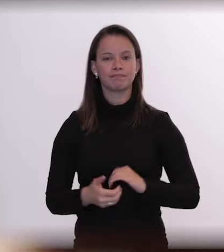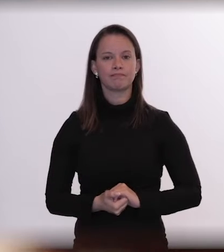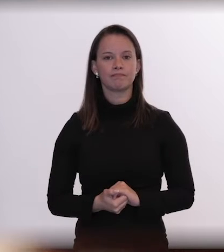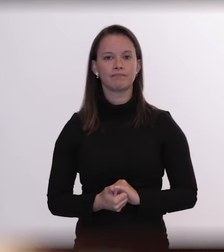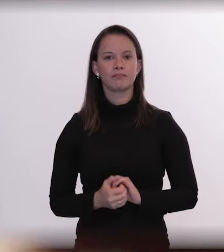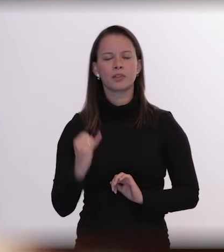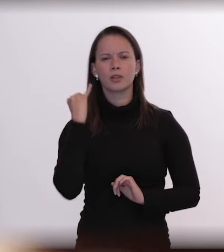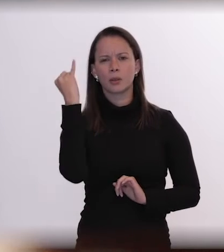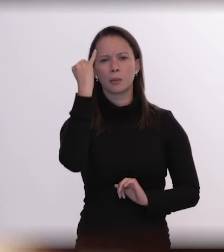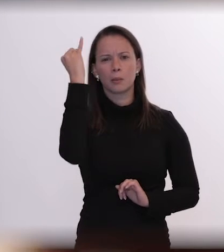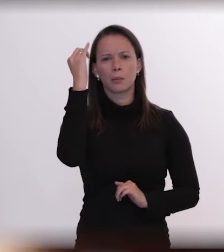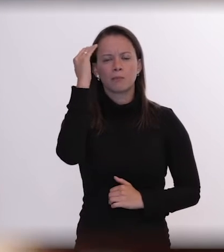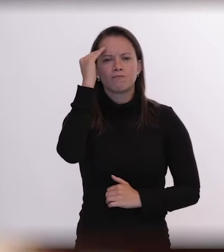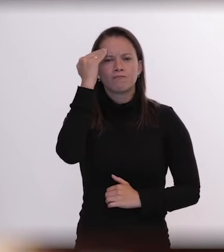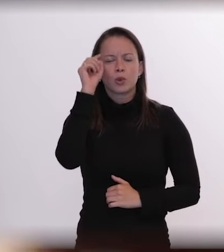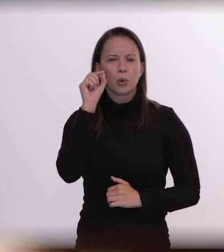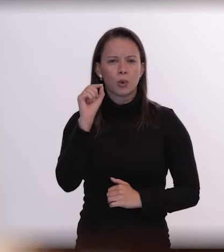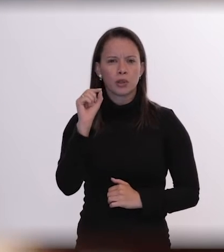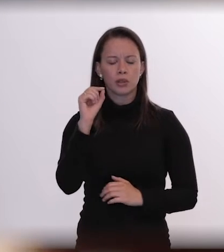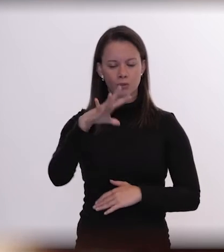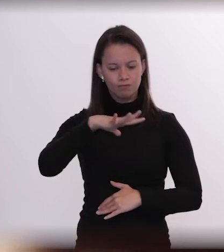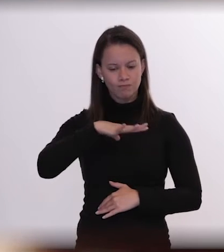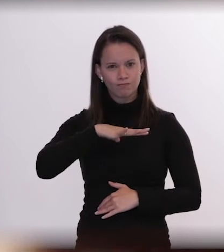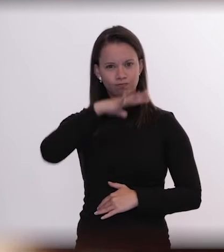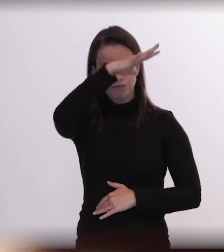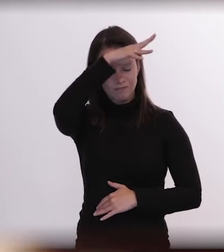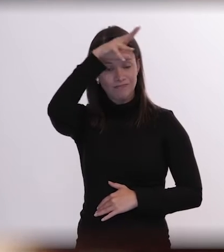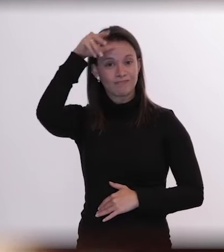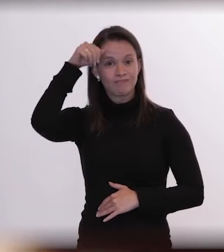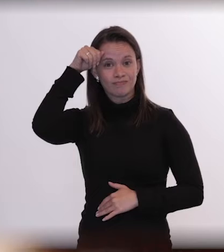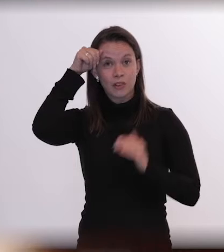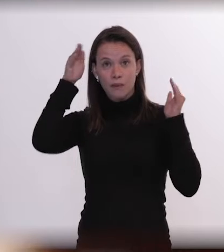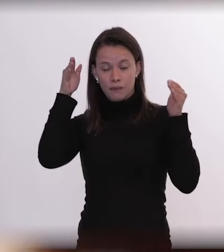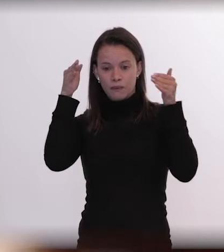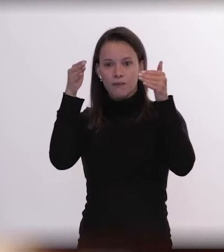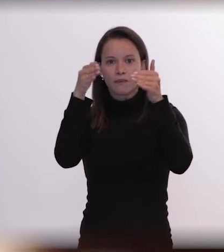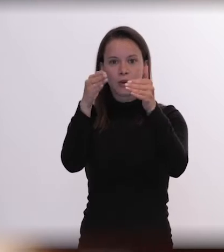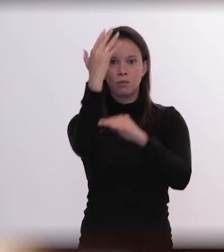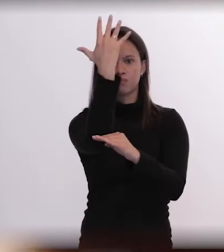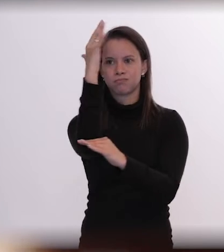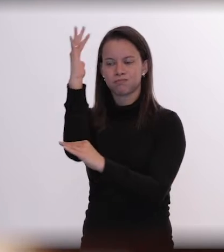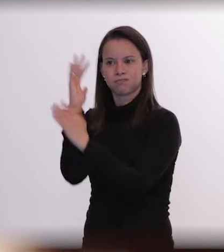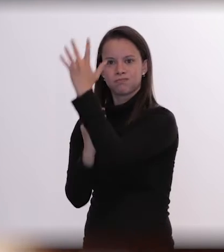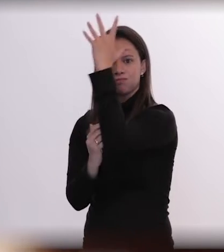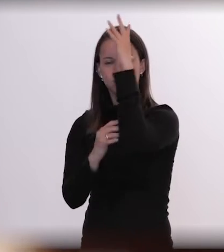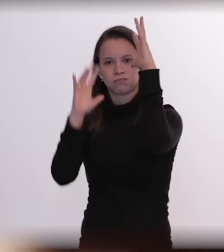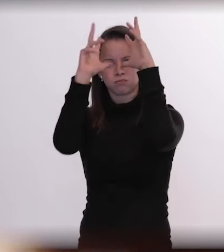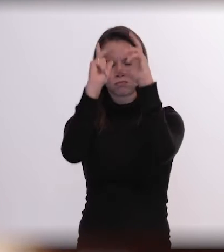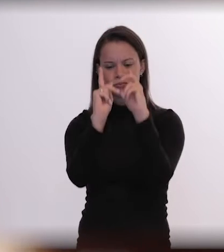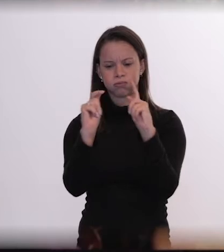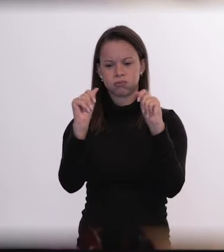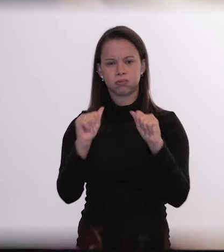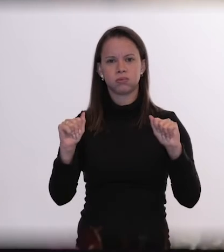entender o que é uma cidade amazônica como Altamira, que é epicentro de destruição da floresta. Altamira é